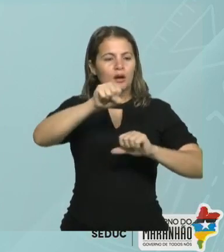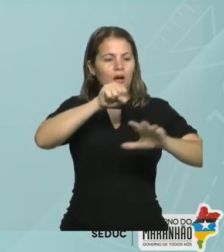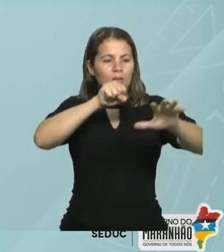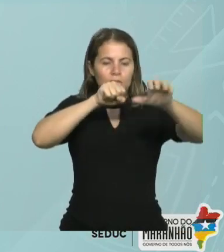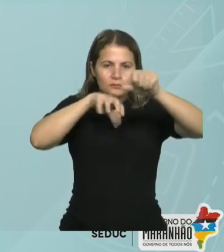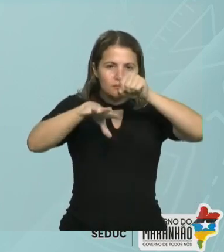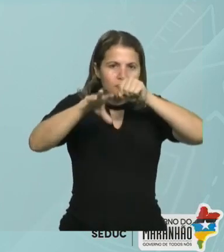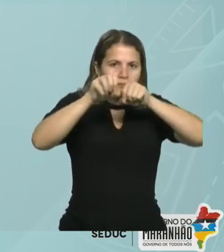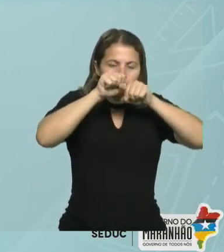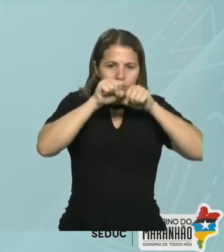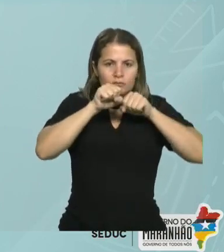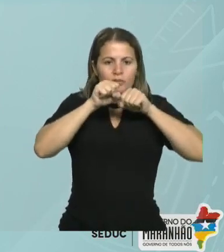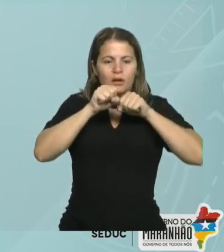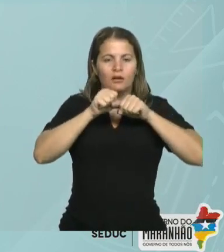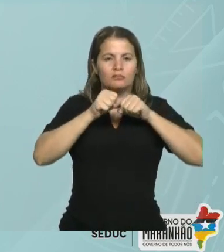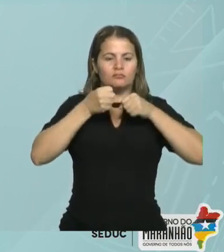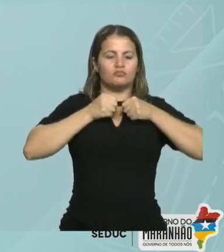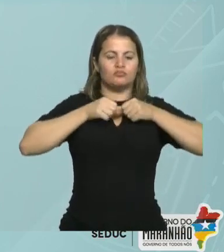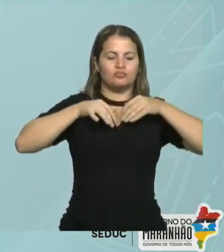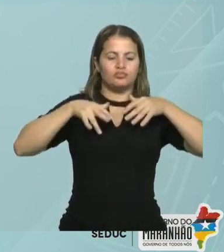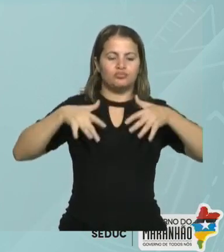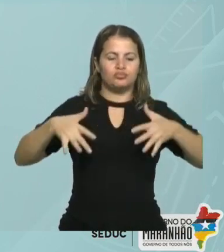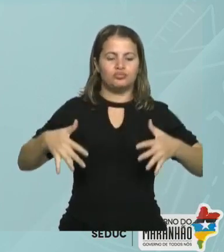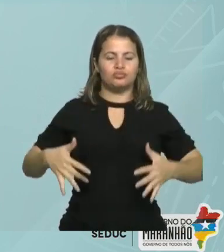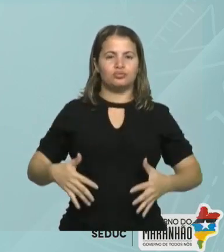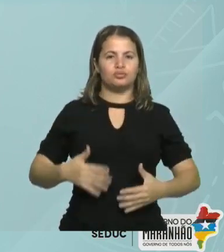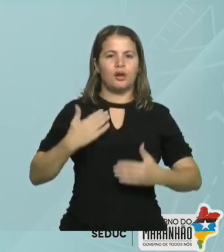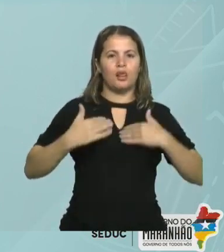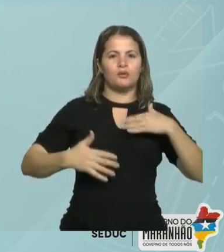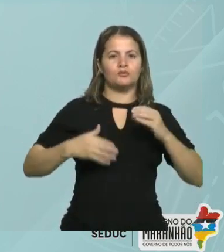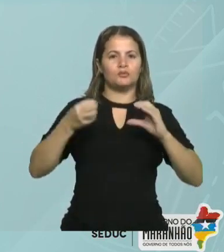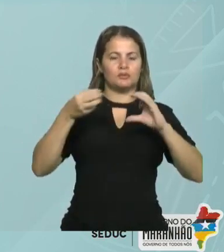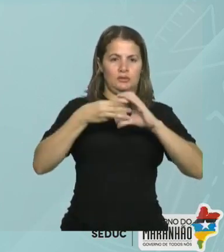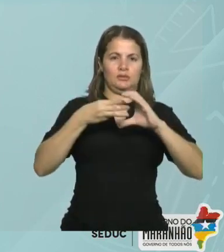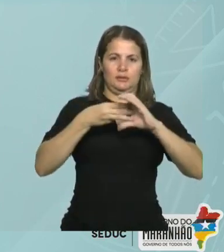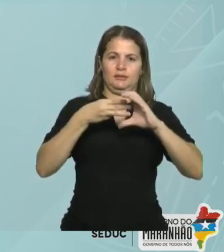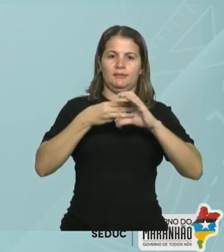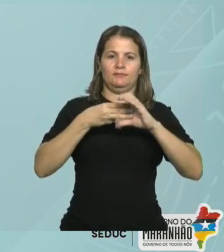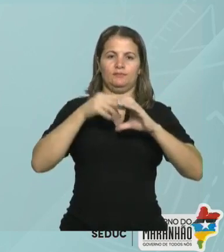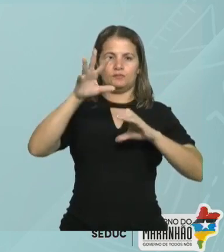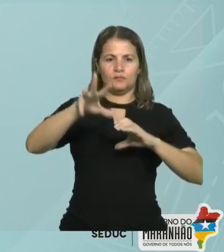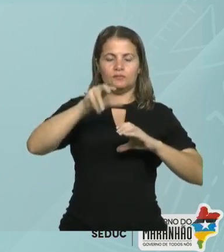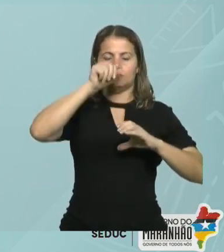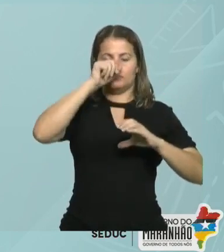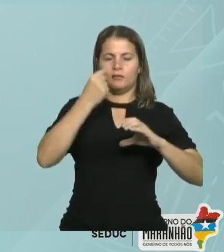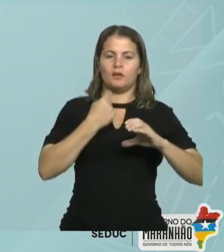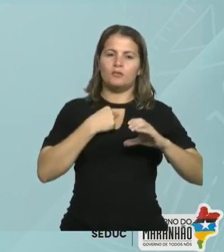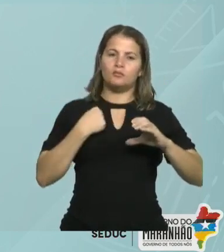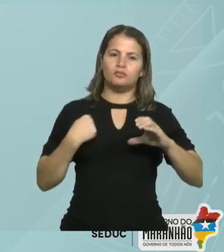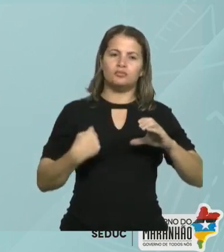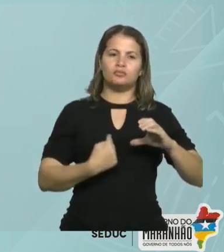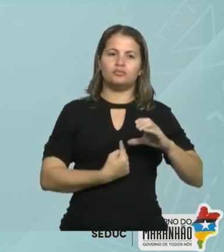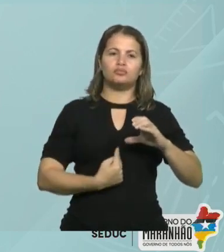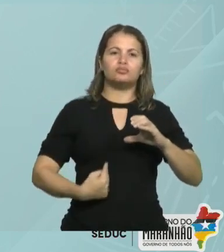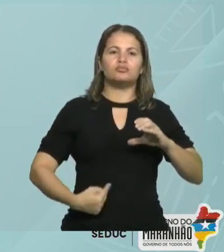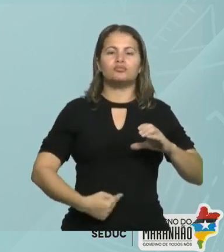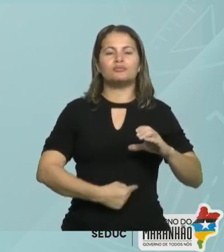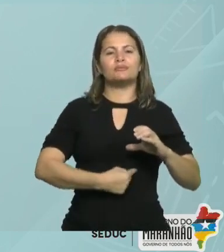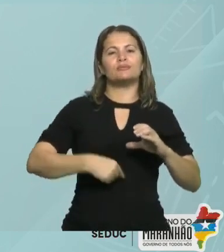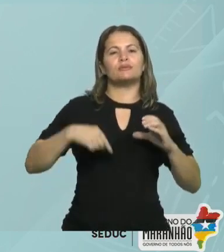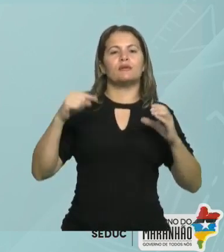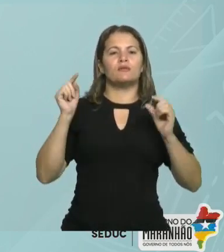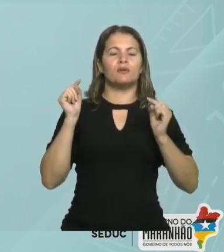disponibilizar para todas as células. Esse gás entra em nosso corpo pelas vias respiratórias superior e segue até os alvéolos,